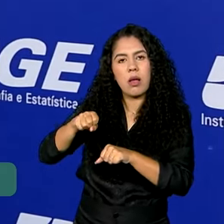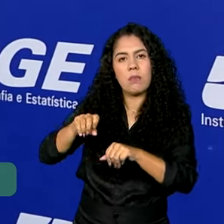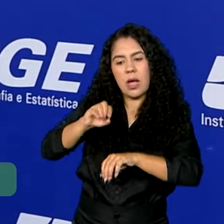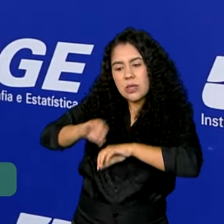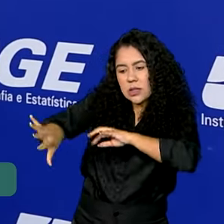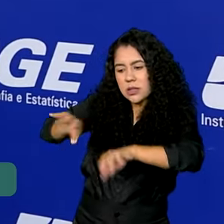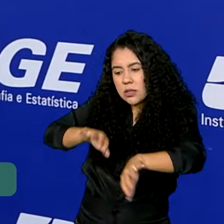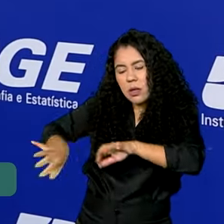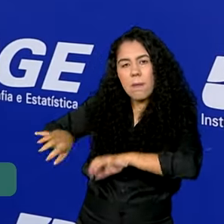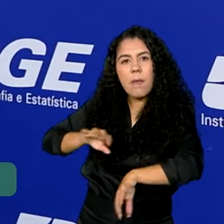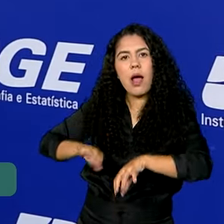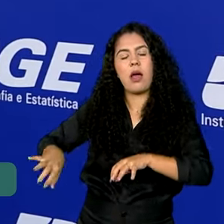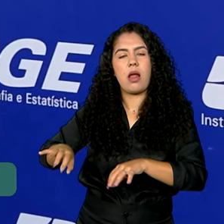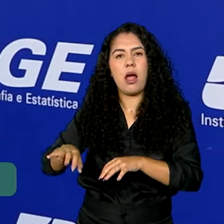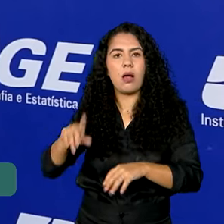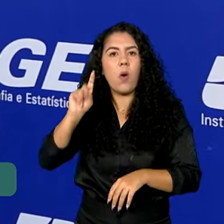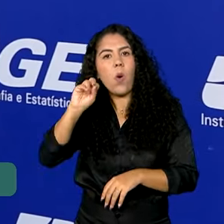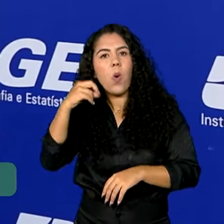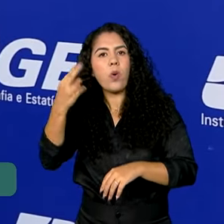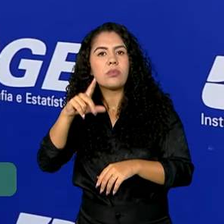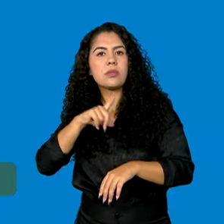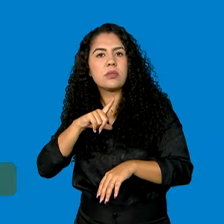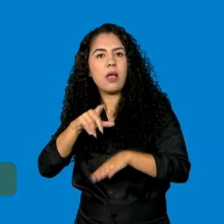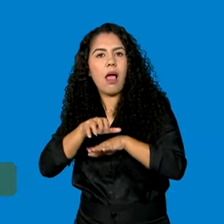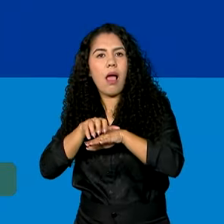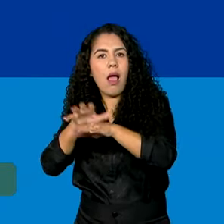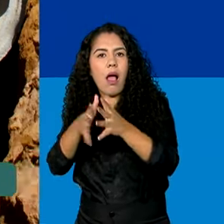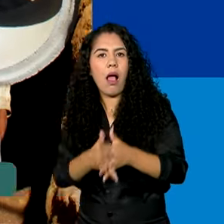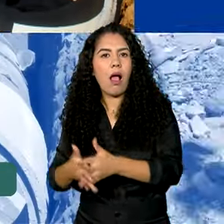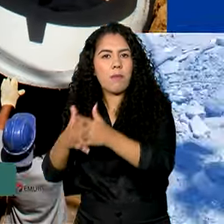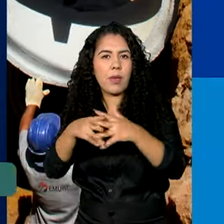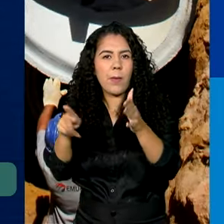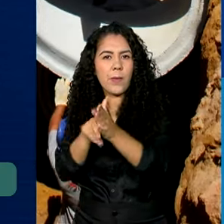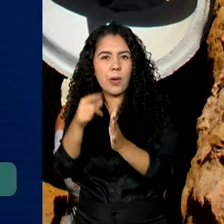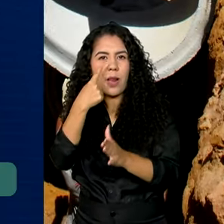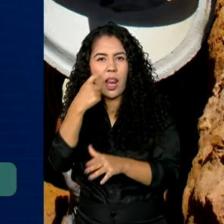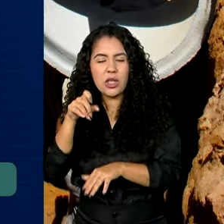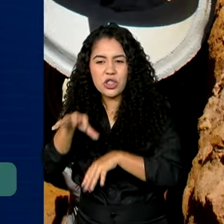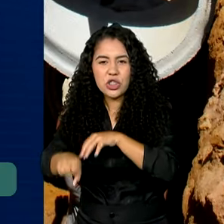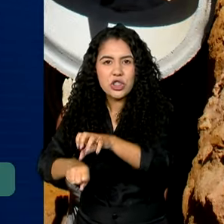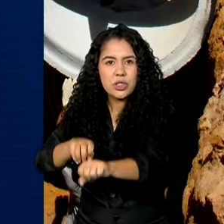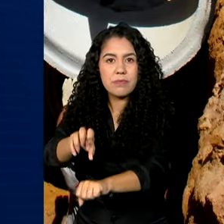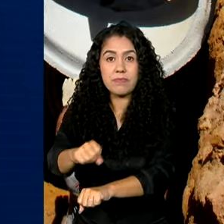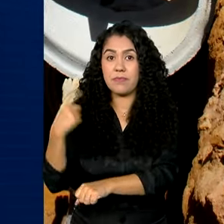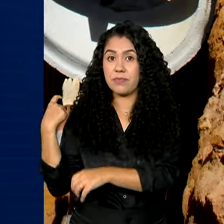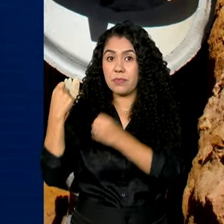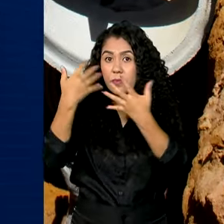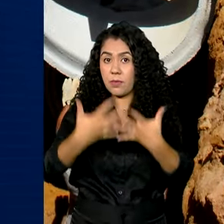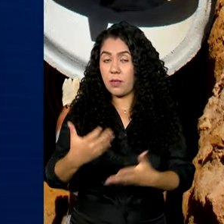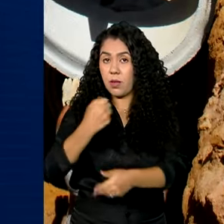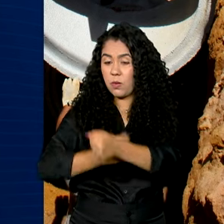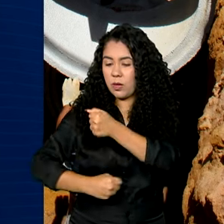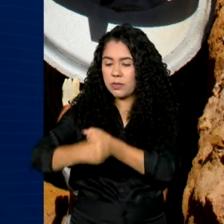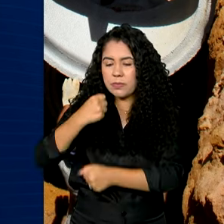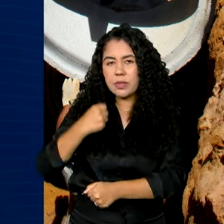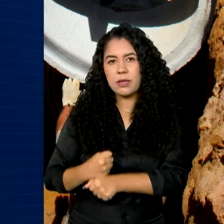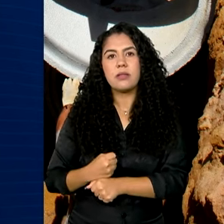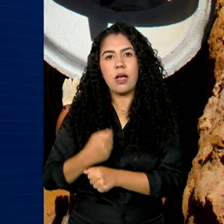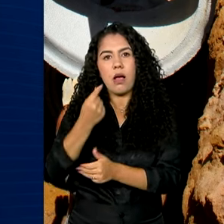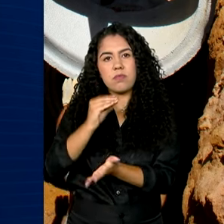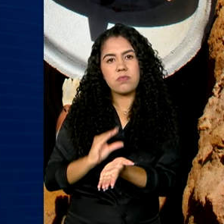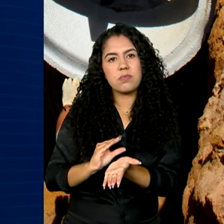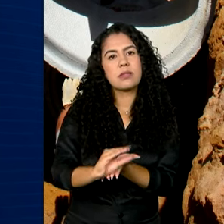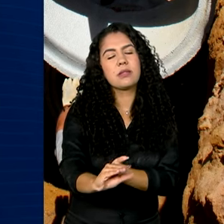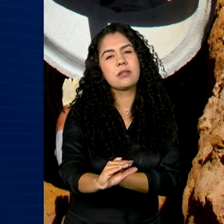de limpeza do lixo produzido naquele domicílio. No ano passado, foram destinados quase 60 milhões de